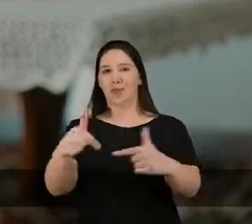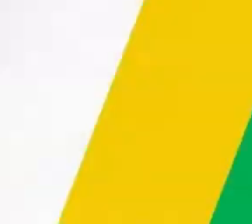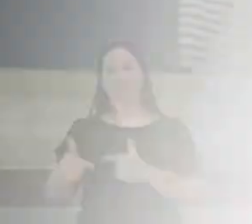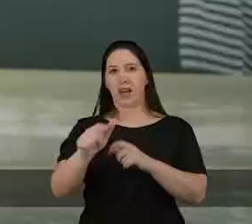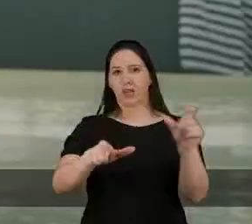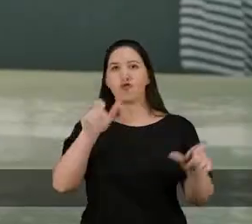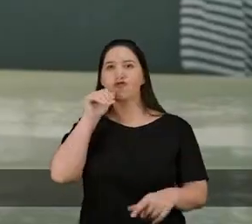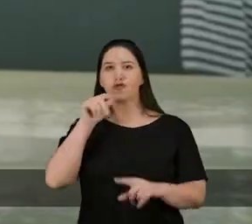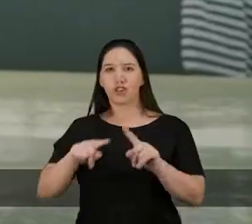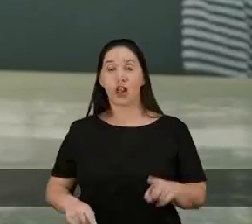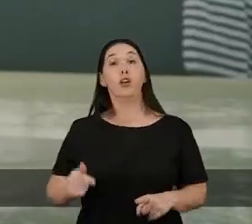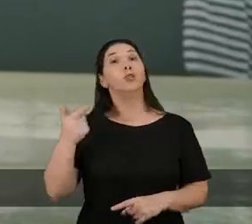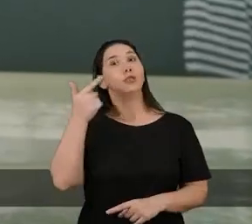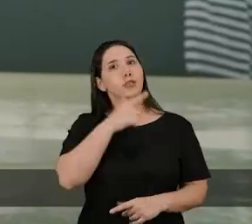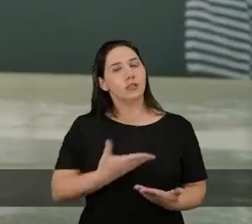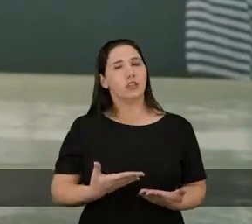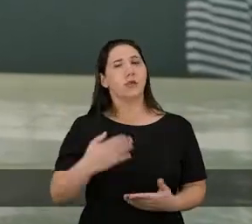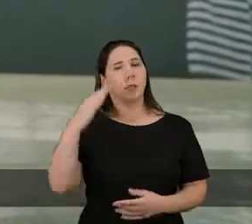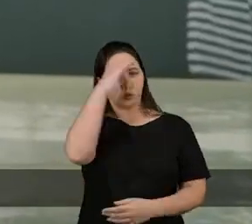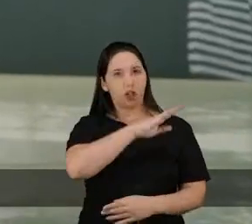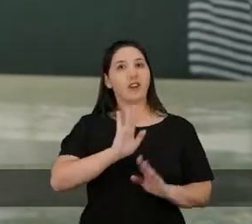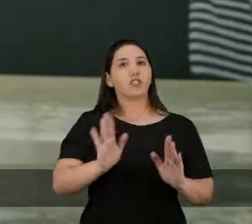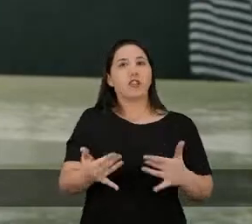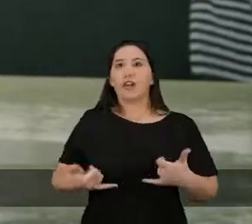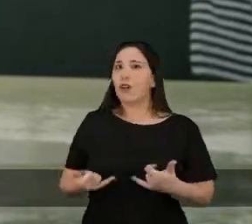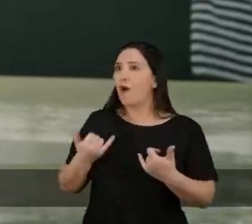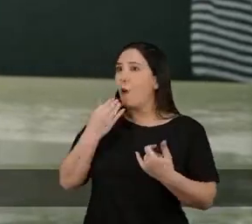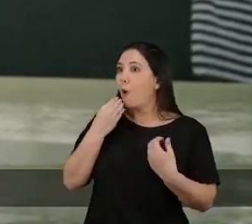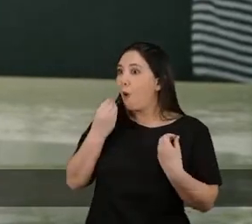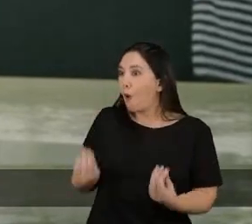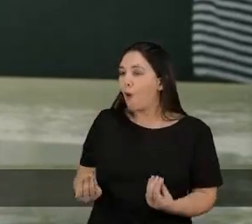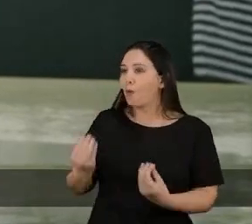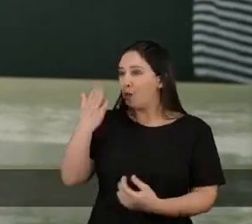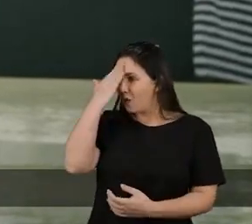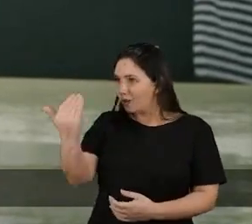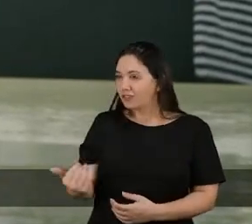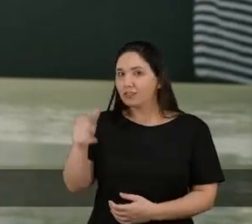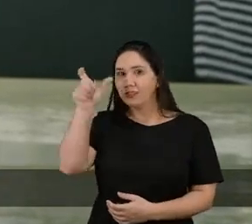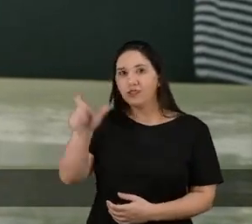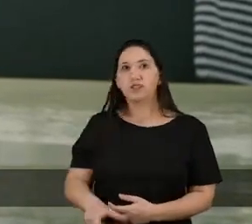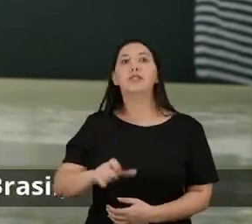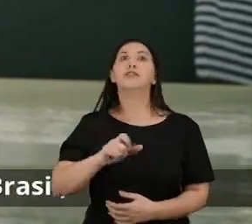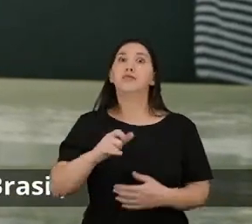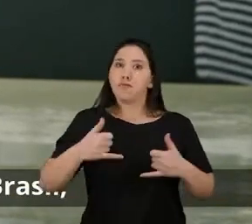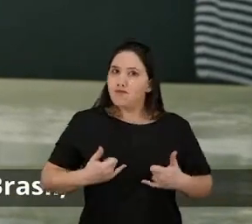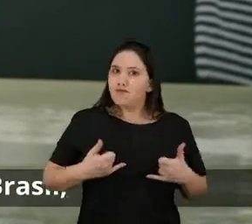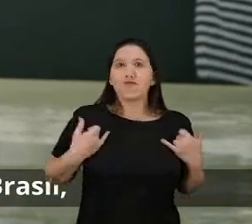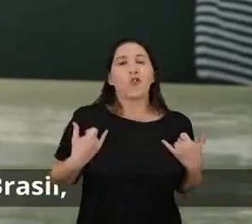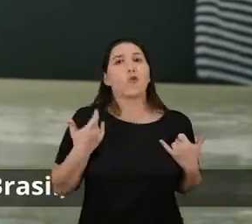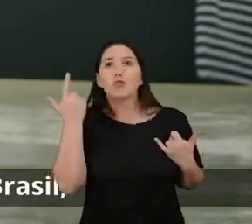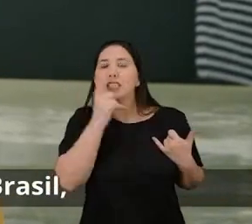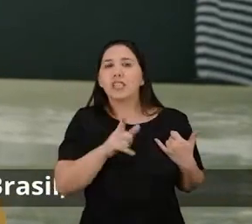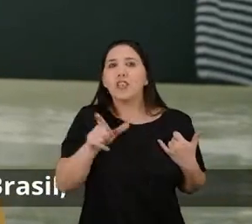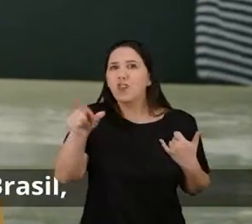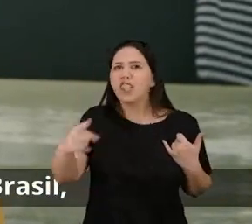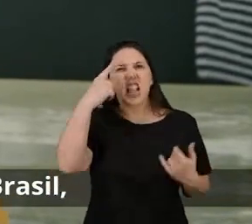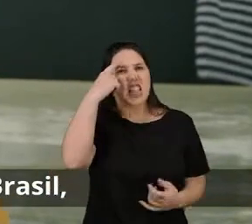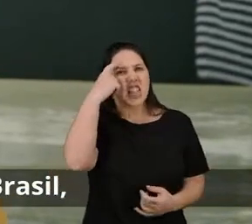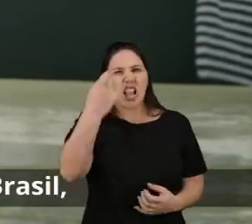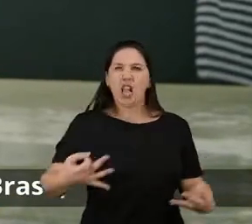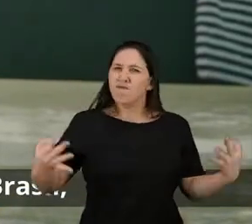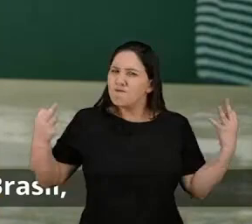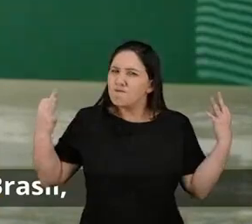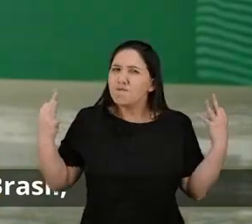ao banco. No Senado, Jorginho criou o PRONAMP, o maior programa de ajuda financeira para micro e pequenas empresas